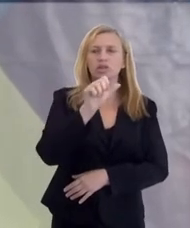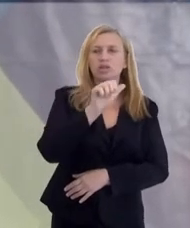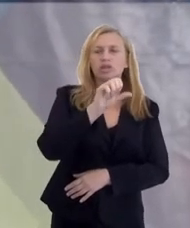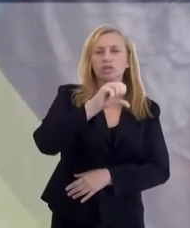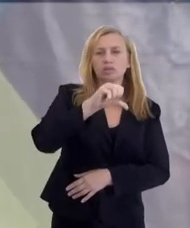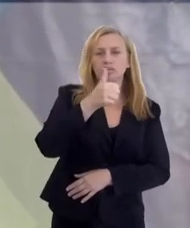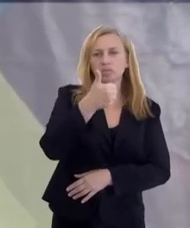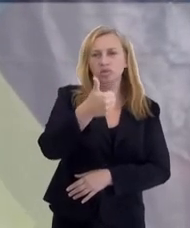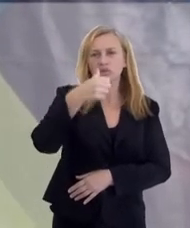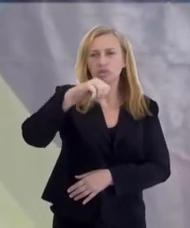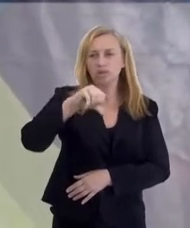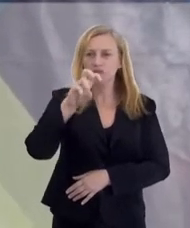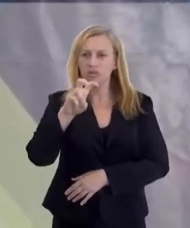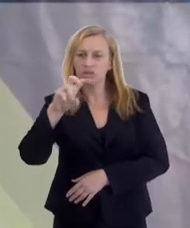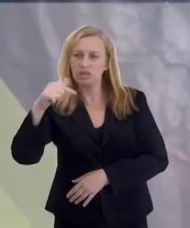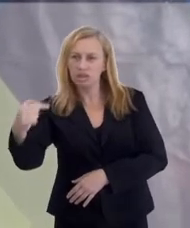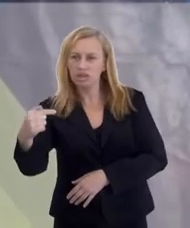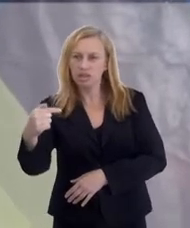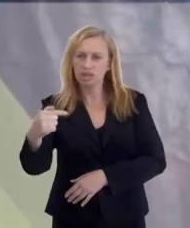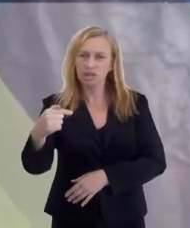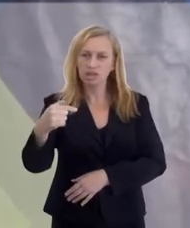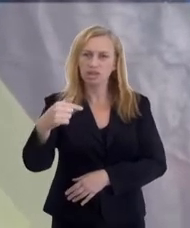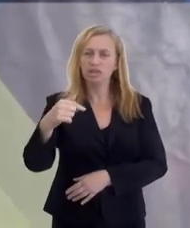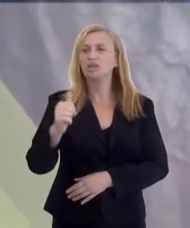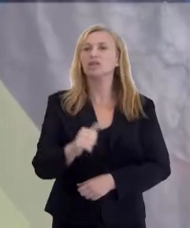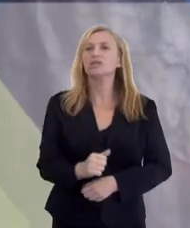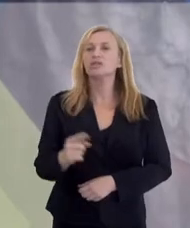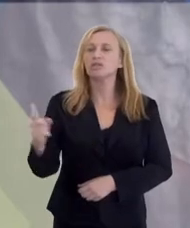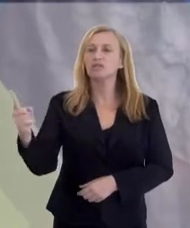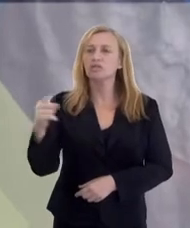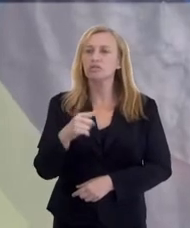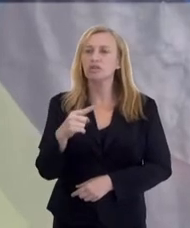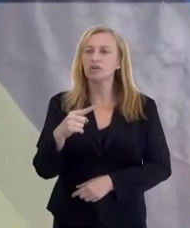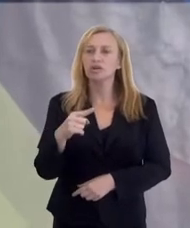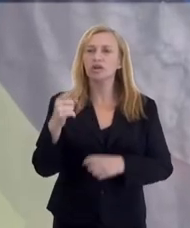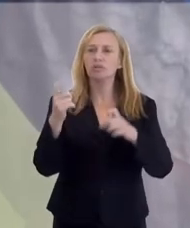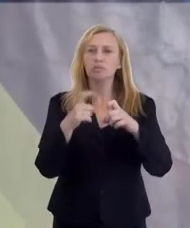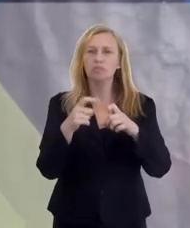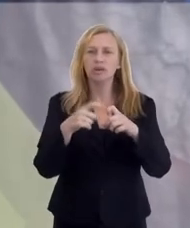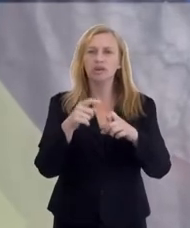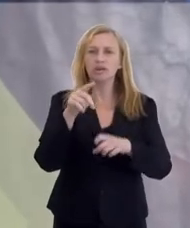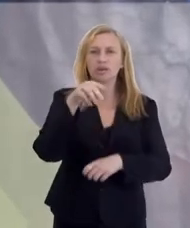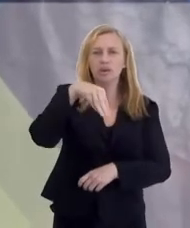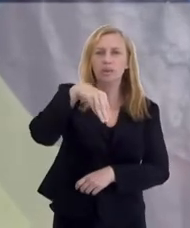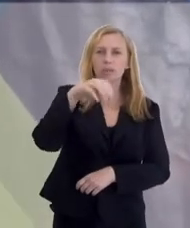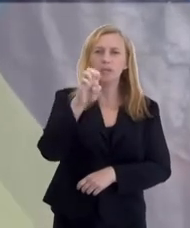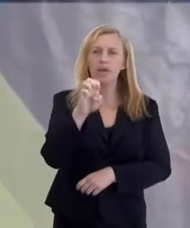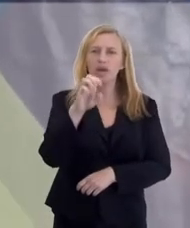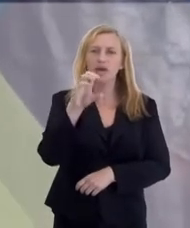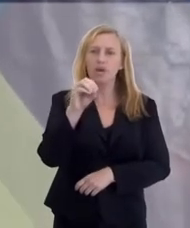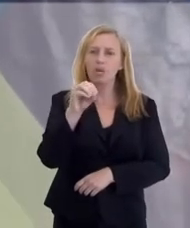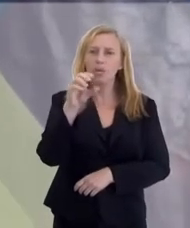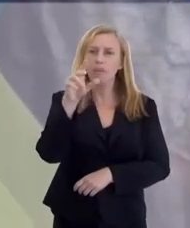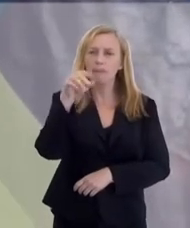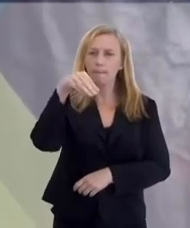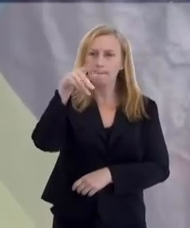com o lançamento de O Livro dos Espíritos, em Paris, França. Foi trazida por médicos homeopatas,